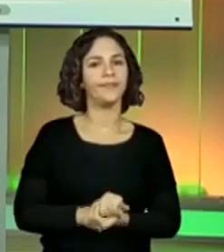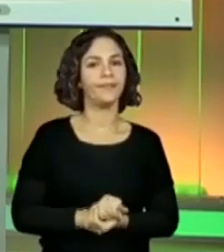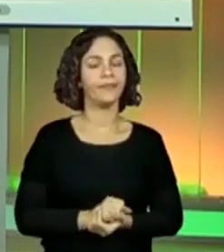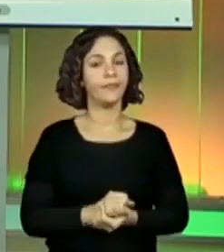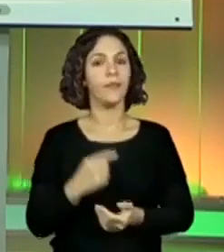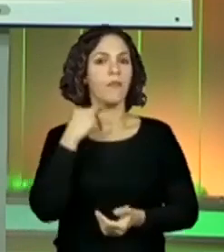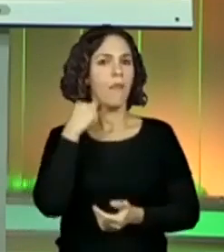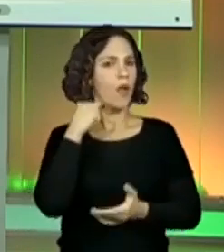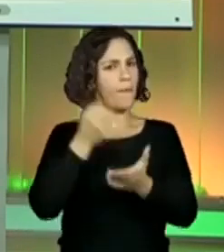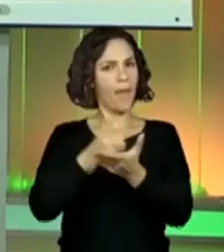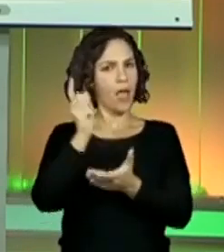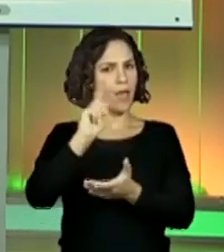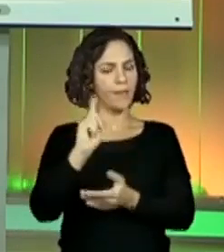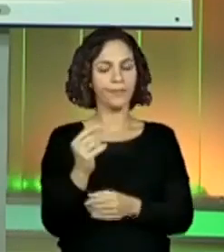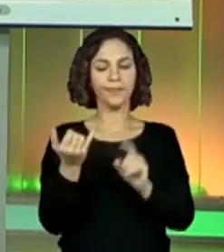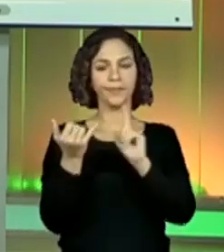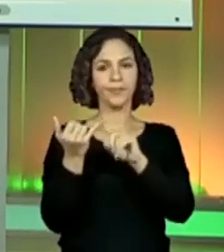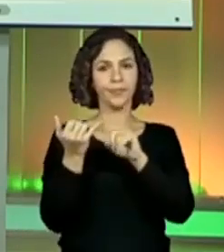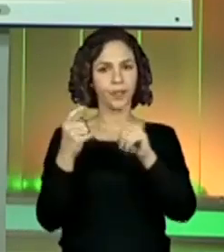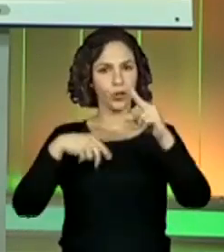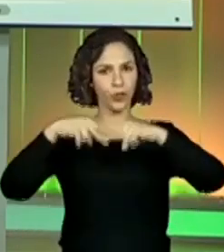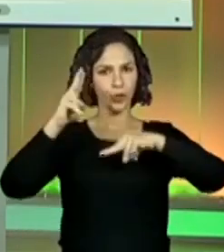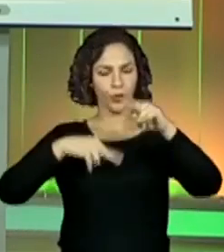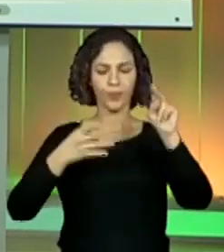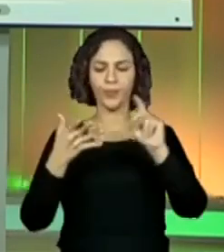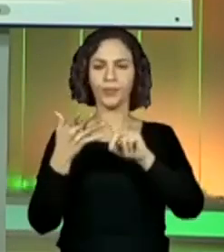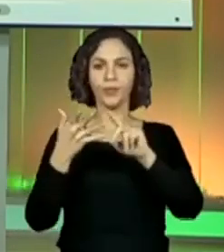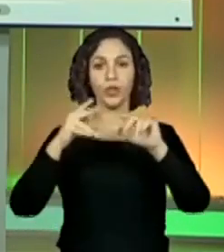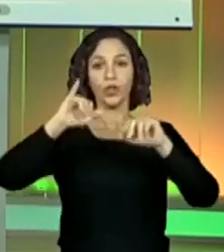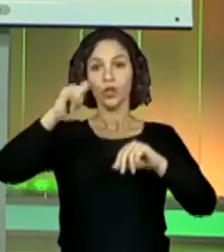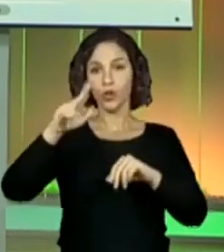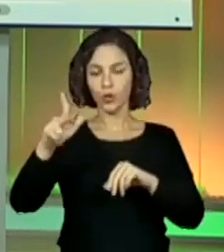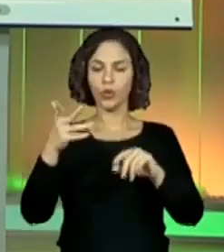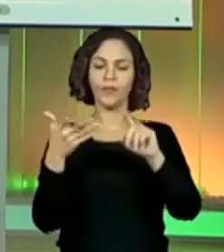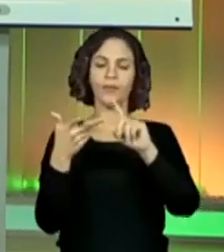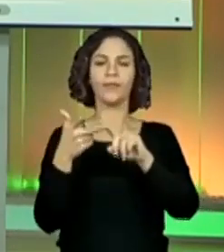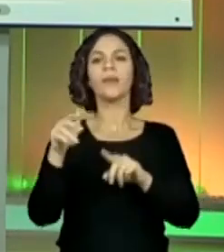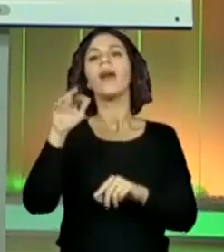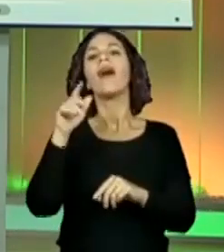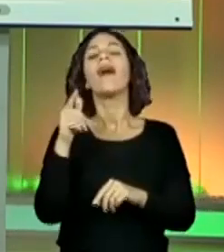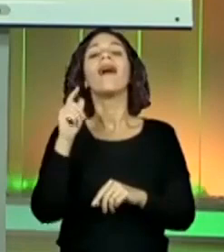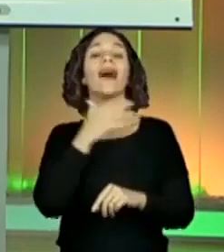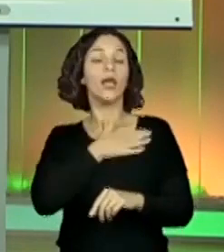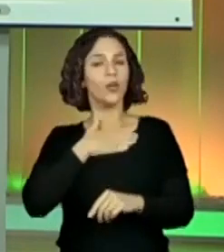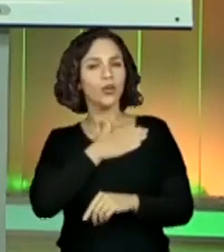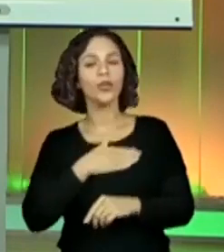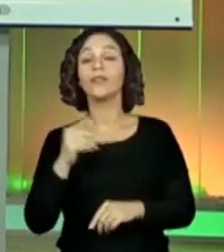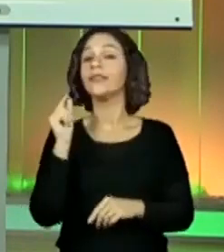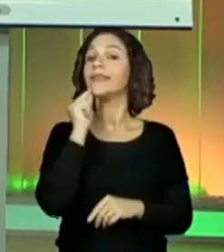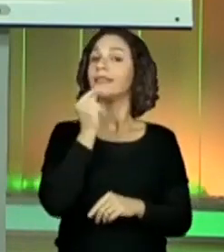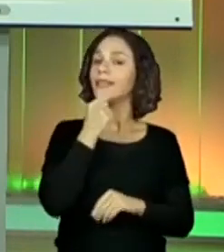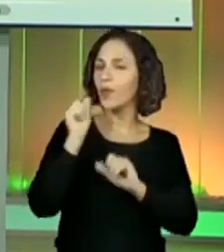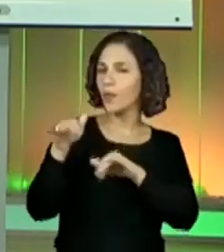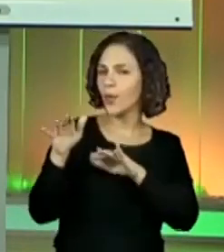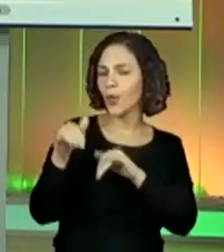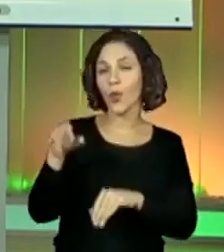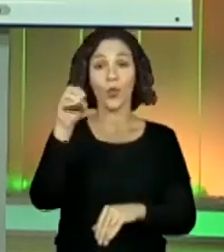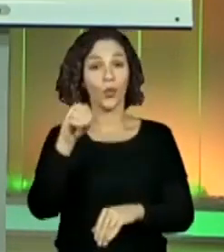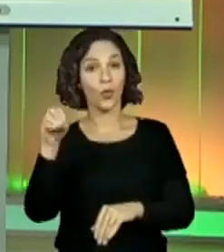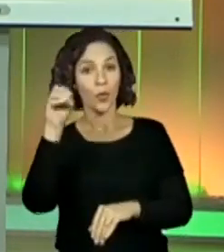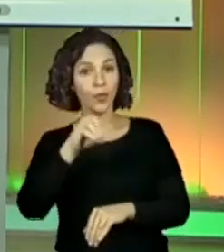Maio, ele não paga. Junho, julho, agosto, setembro, outubro,